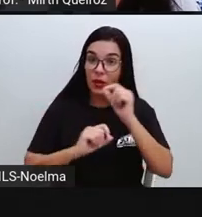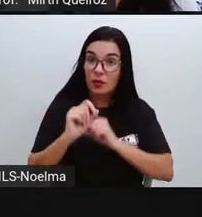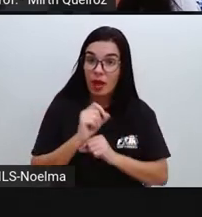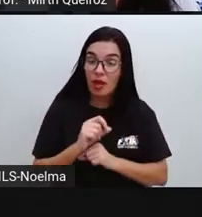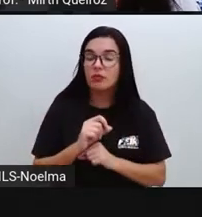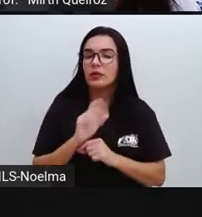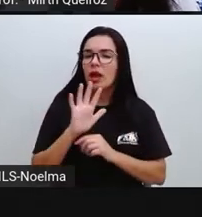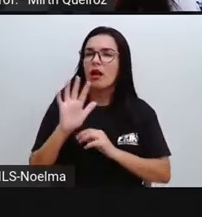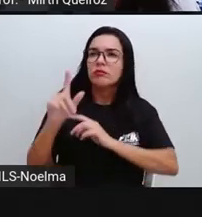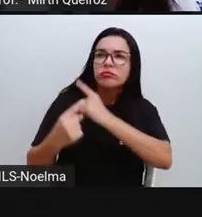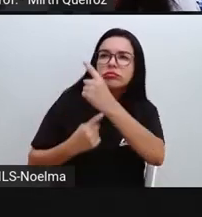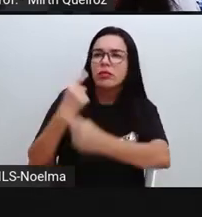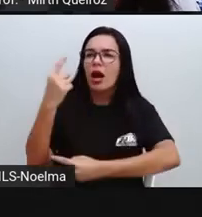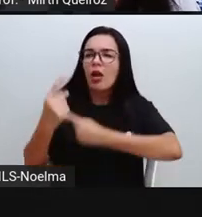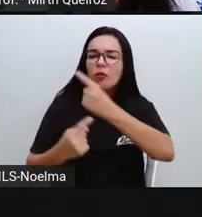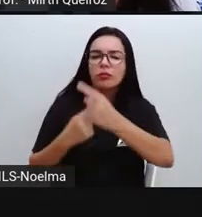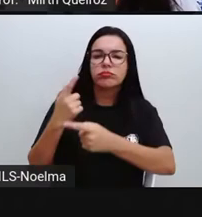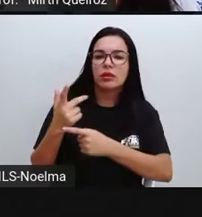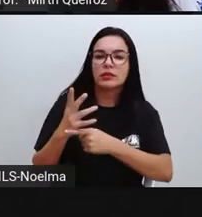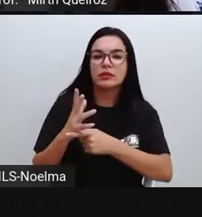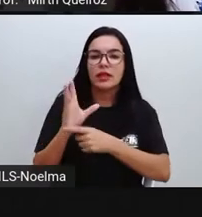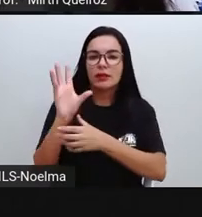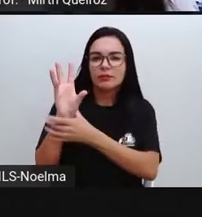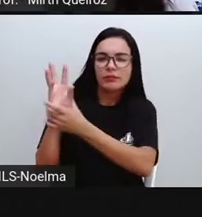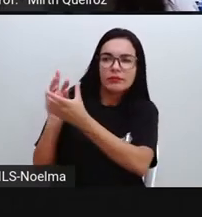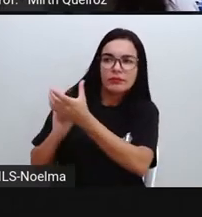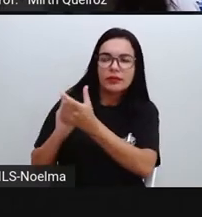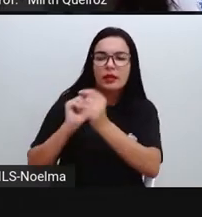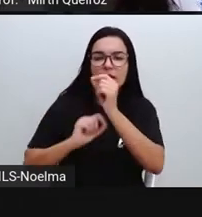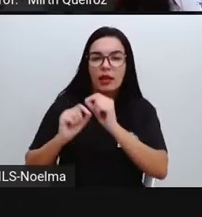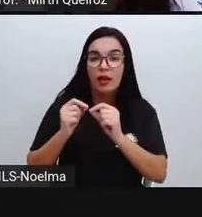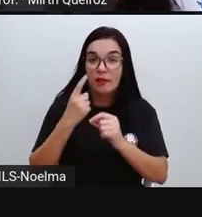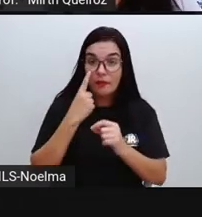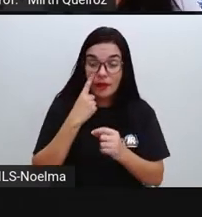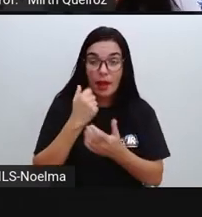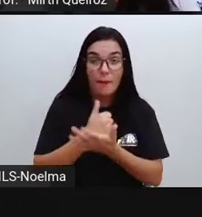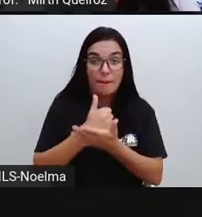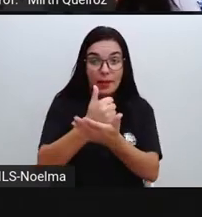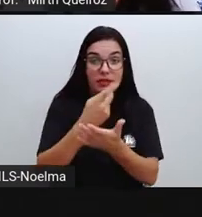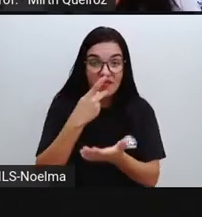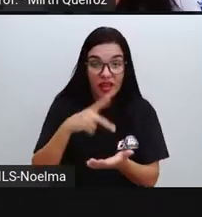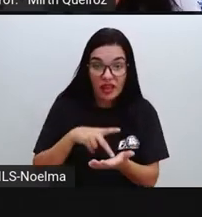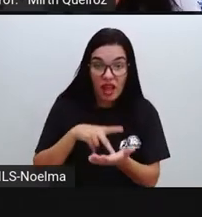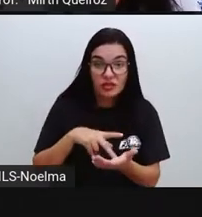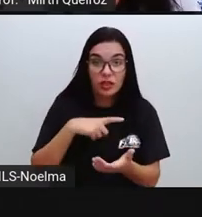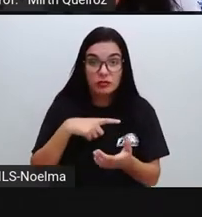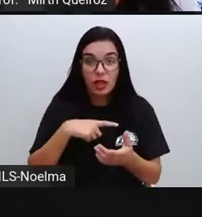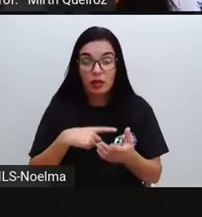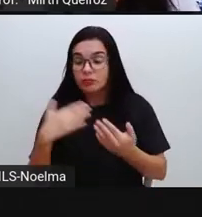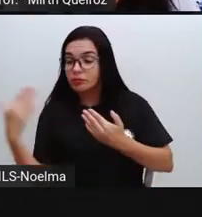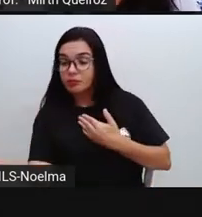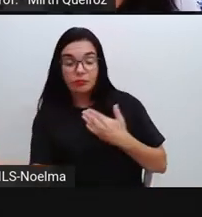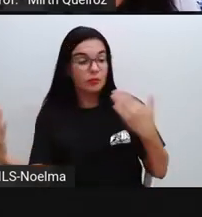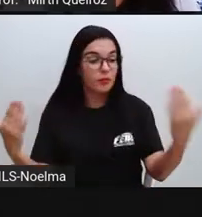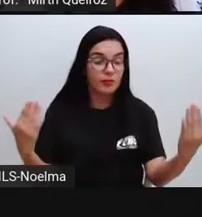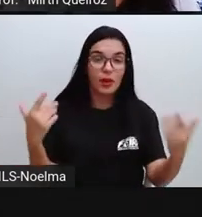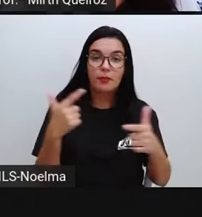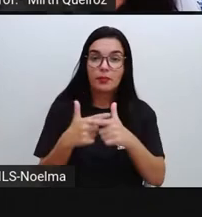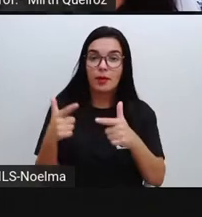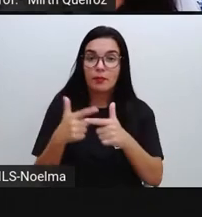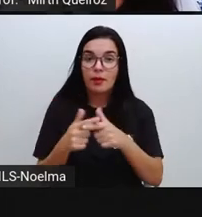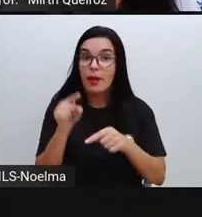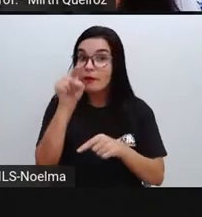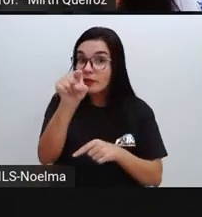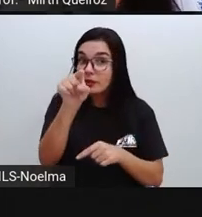simulações da realidade com base em algumas situações e problemas em torno do crescimento das cidades do Brasil. E a finalidade é que